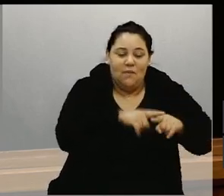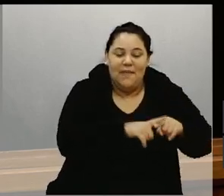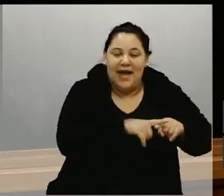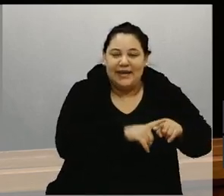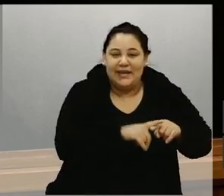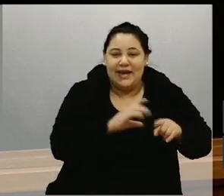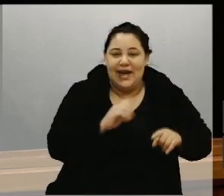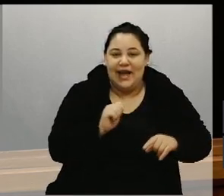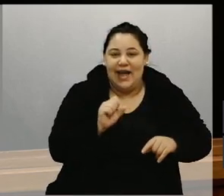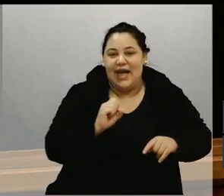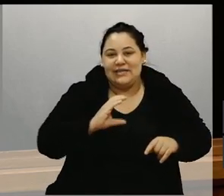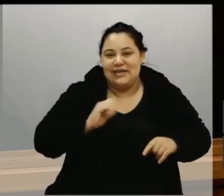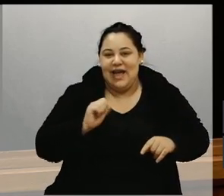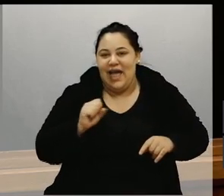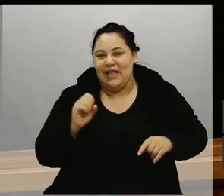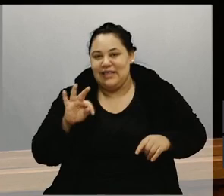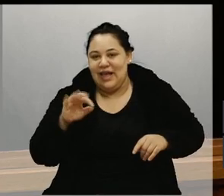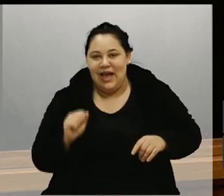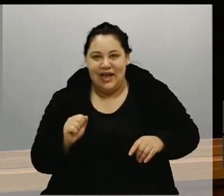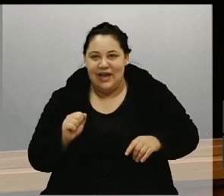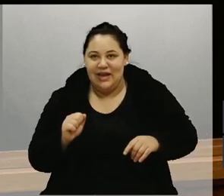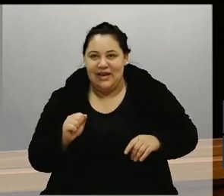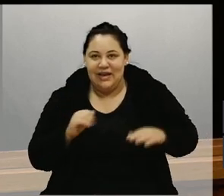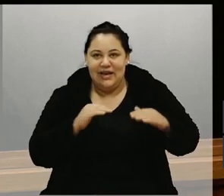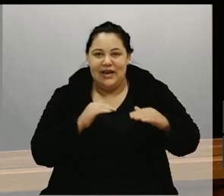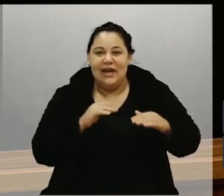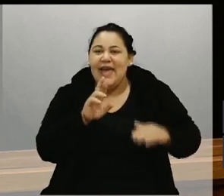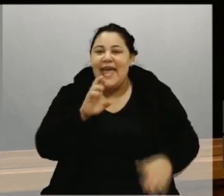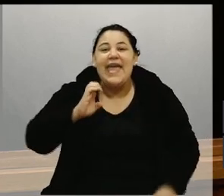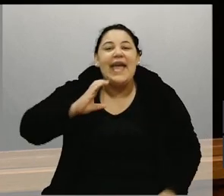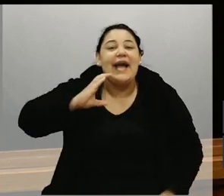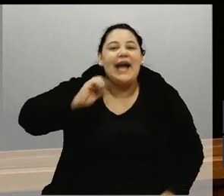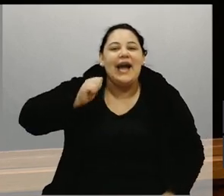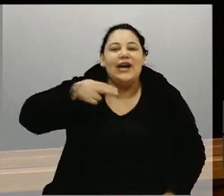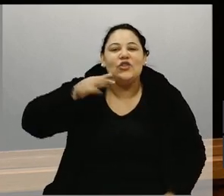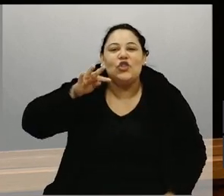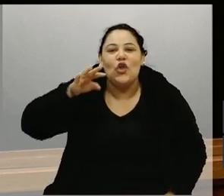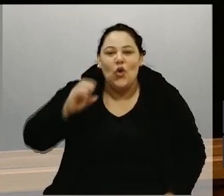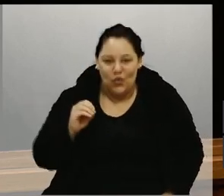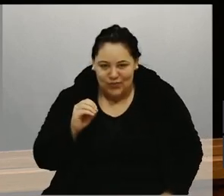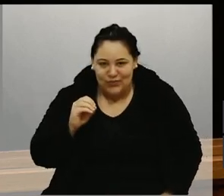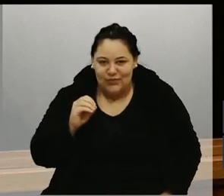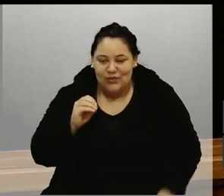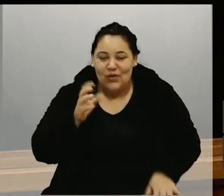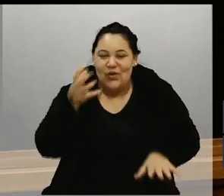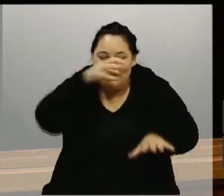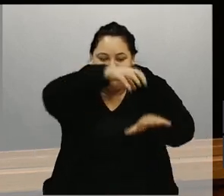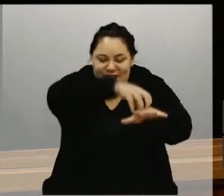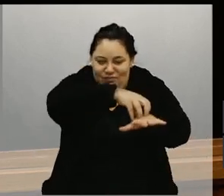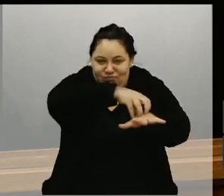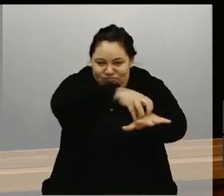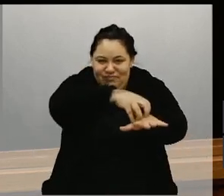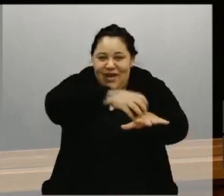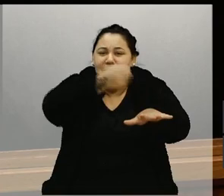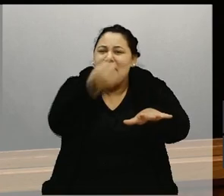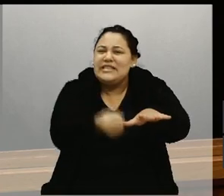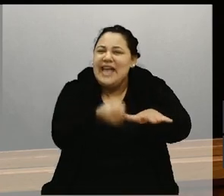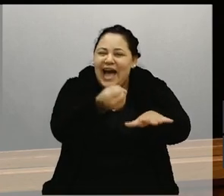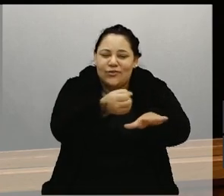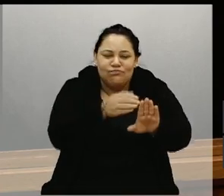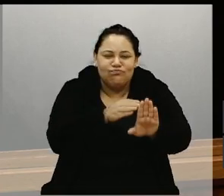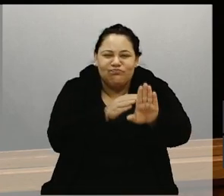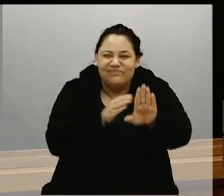o caminhão pipa não sobe, recanto da Cascata, o caminhão pipa não sobe, então ele chega lá